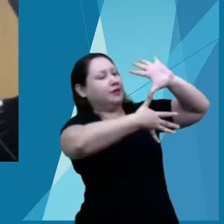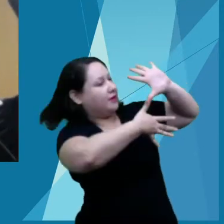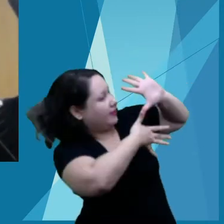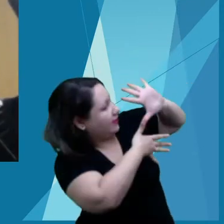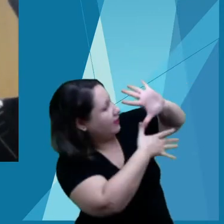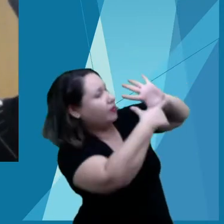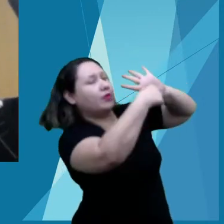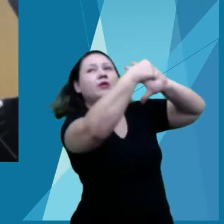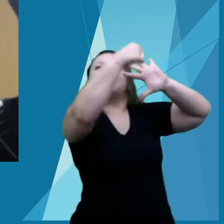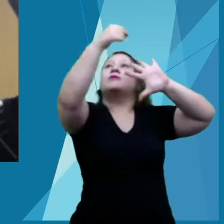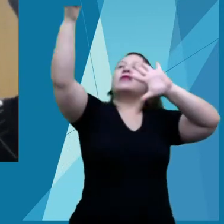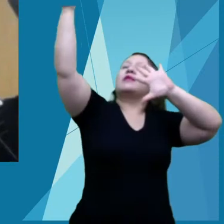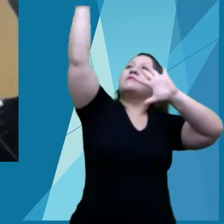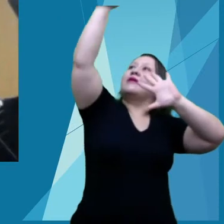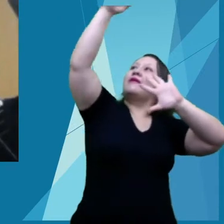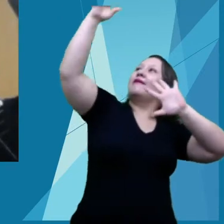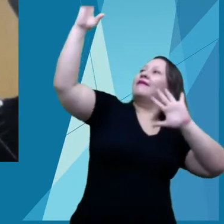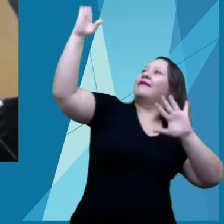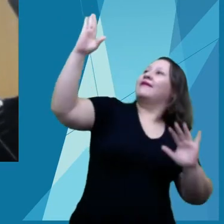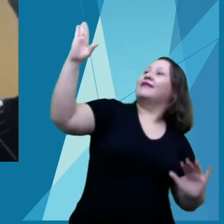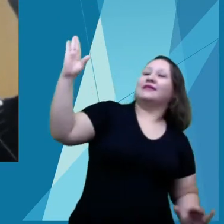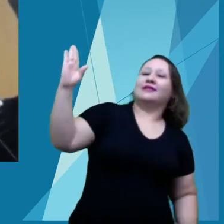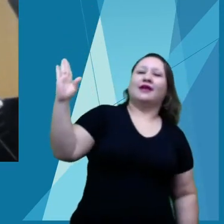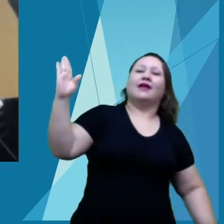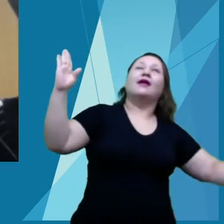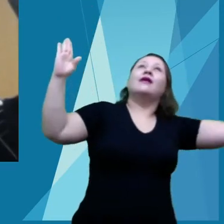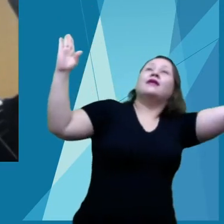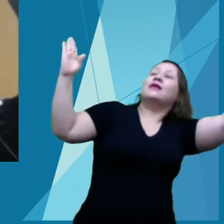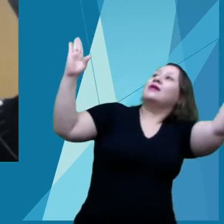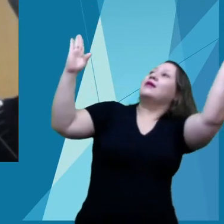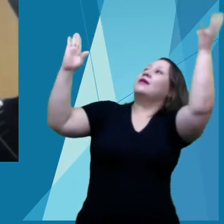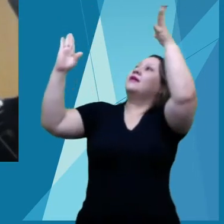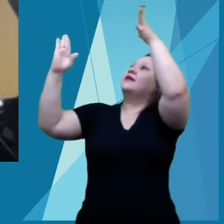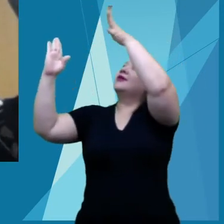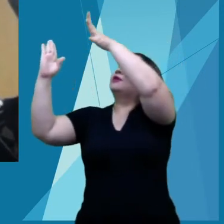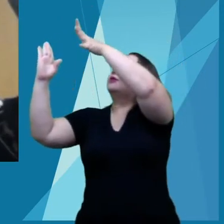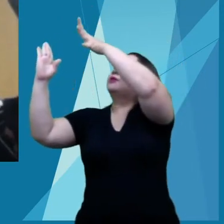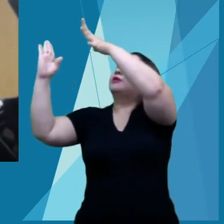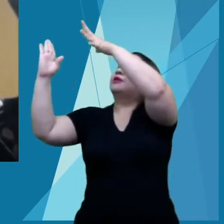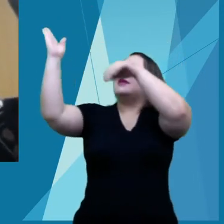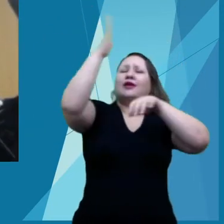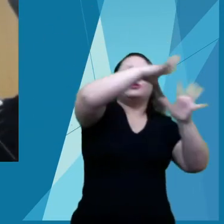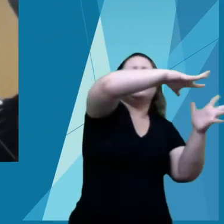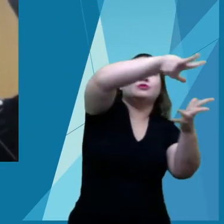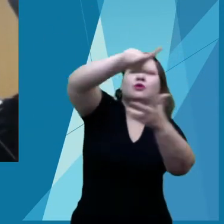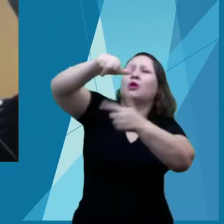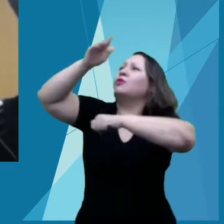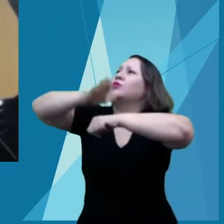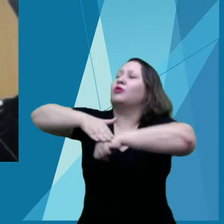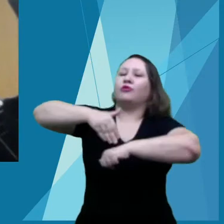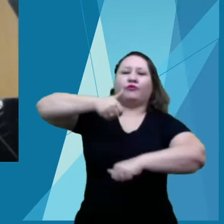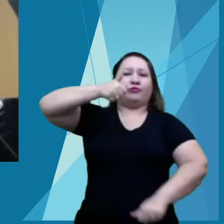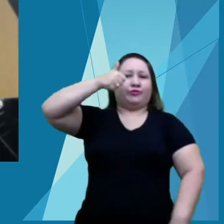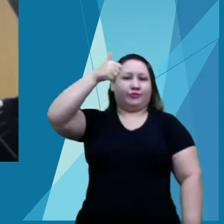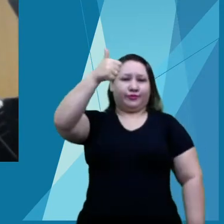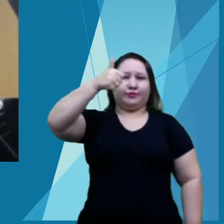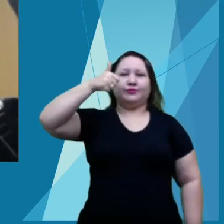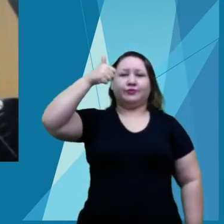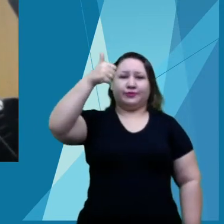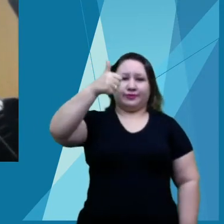que a terra mais garrida, teus risonhos lindos campos